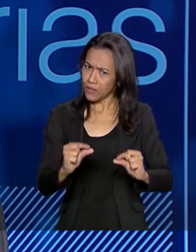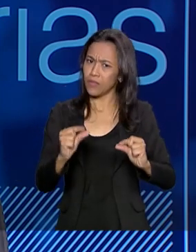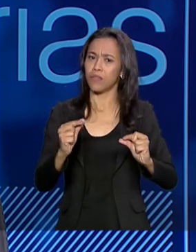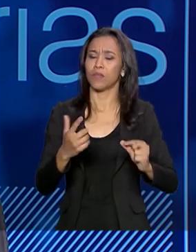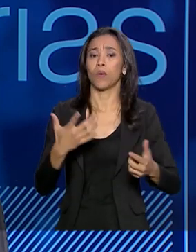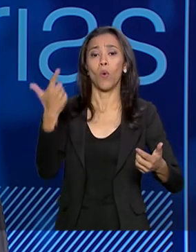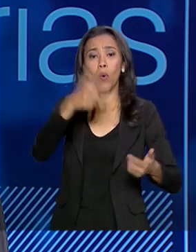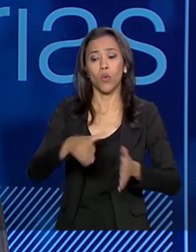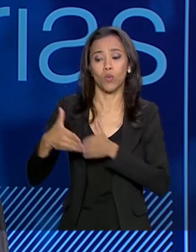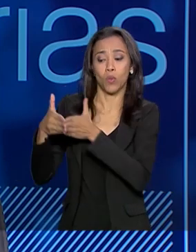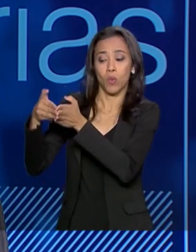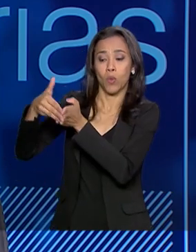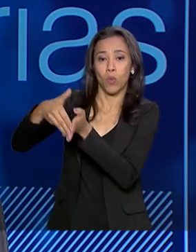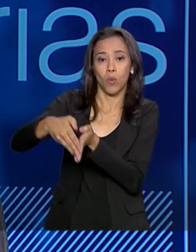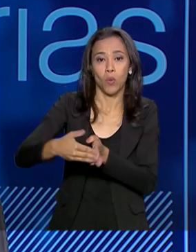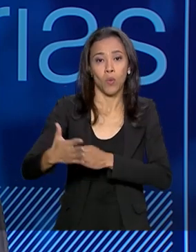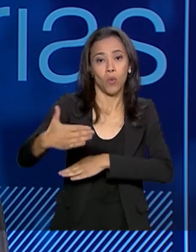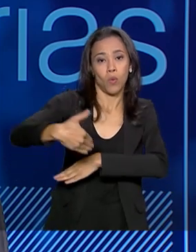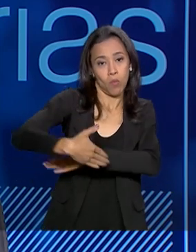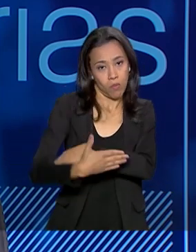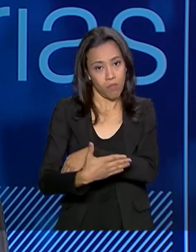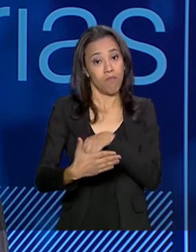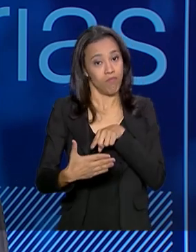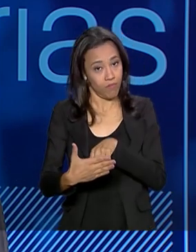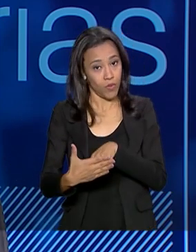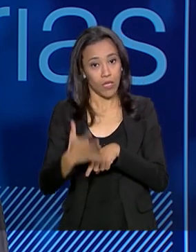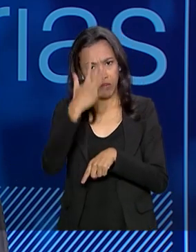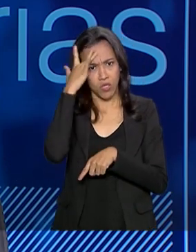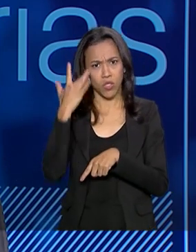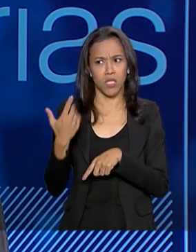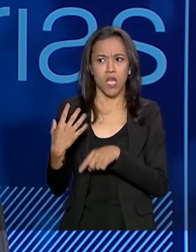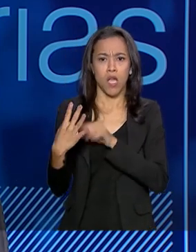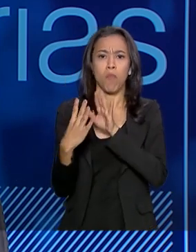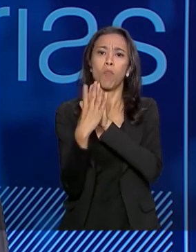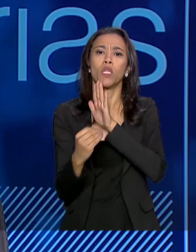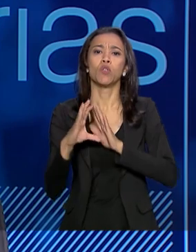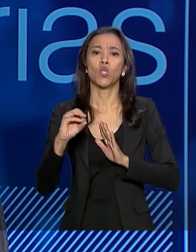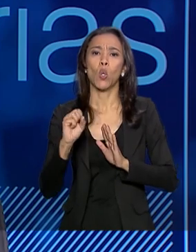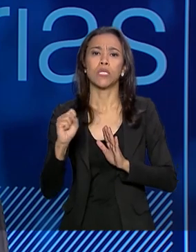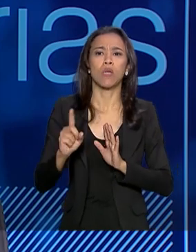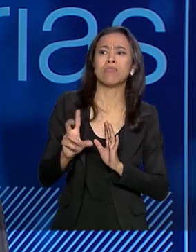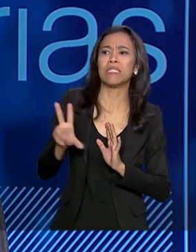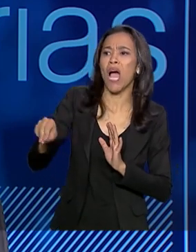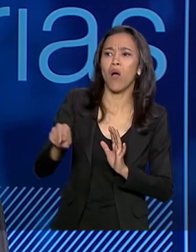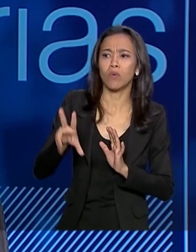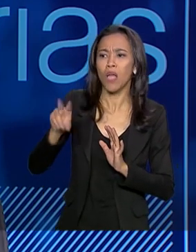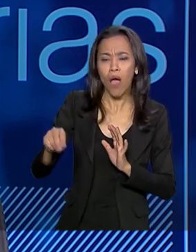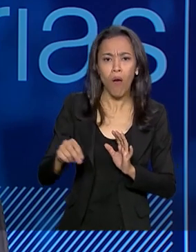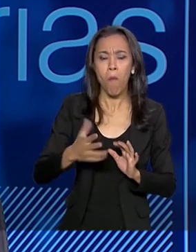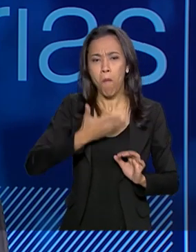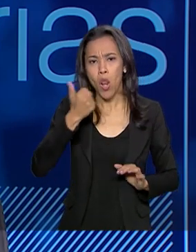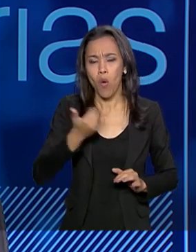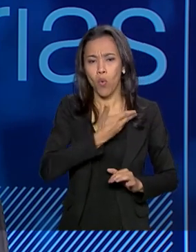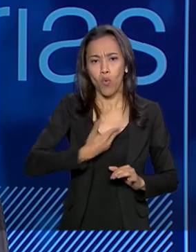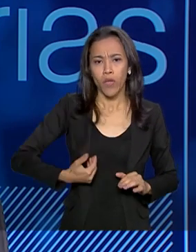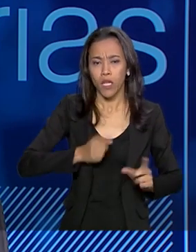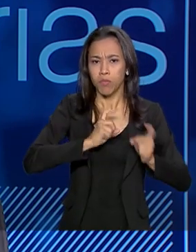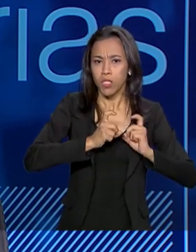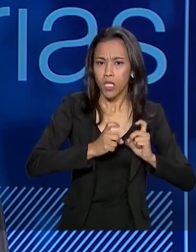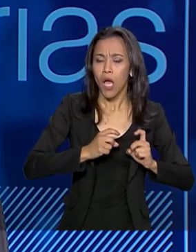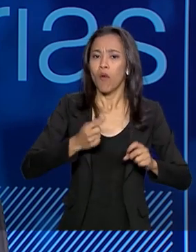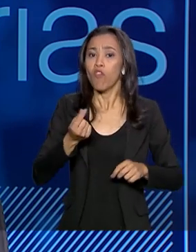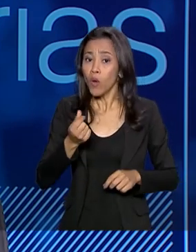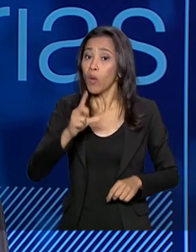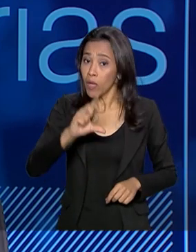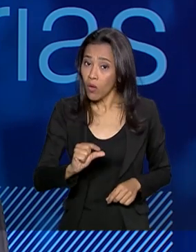aeroportuário é outro, que quando começaram a fazer concessões, as pessoas diziam não, que preferiam manter a empresa pública, porque assim os preços seriam menores.